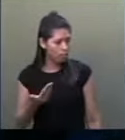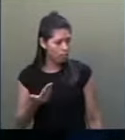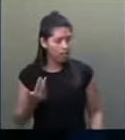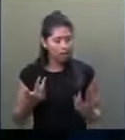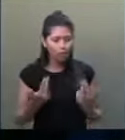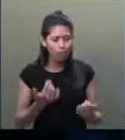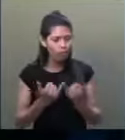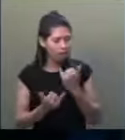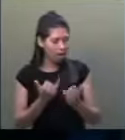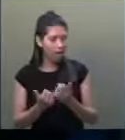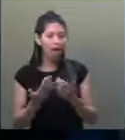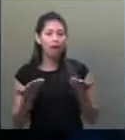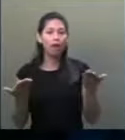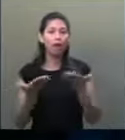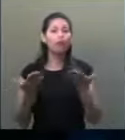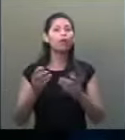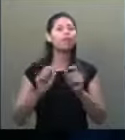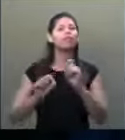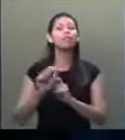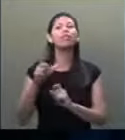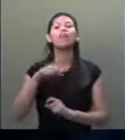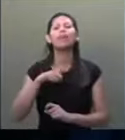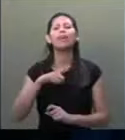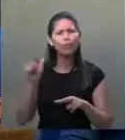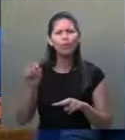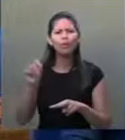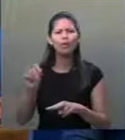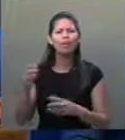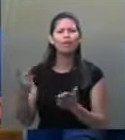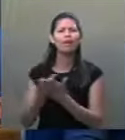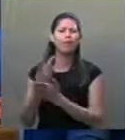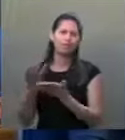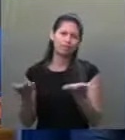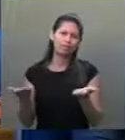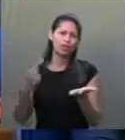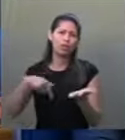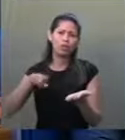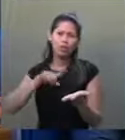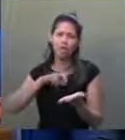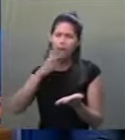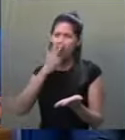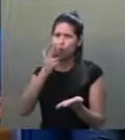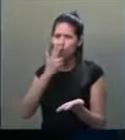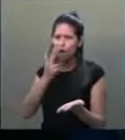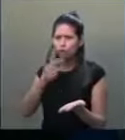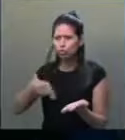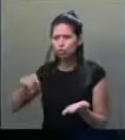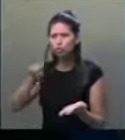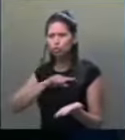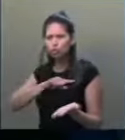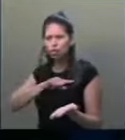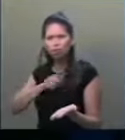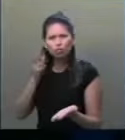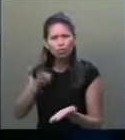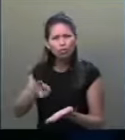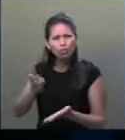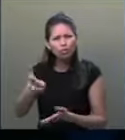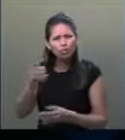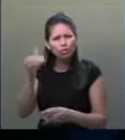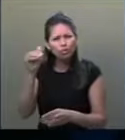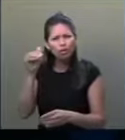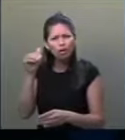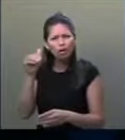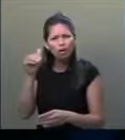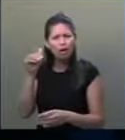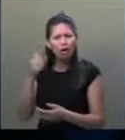verdadeiro Estado de Direito, a democracia, que nós estamos investindo contra quem tem uma opinião